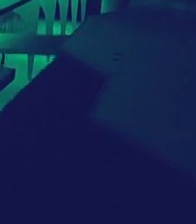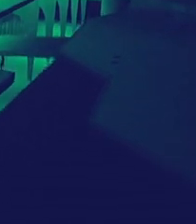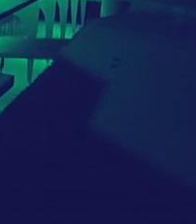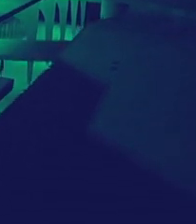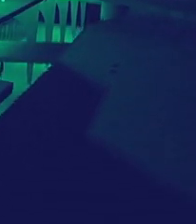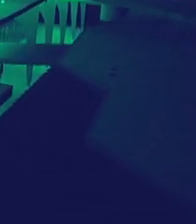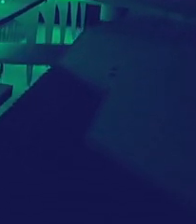Acesse